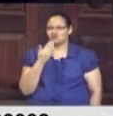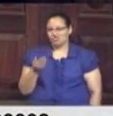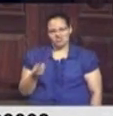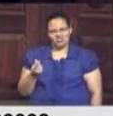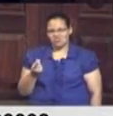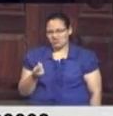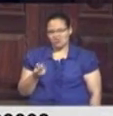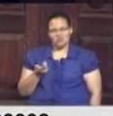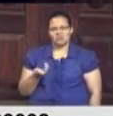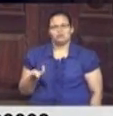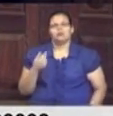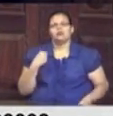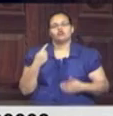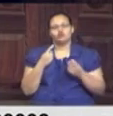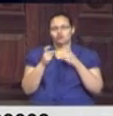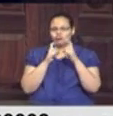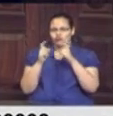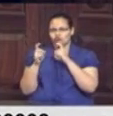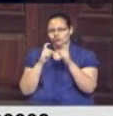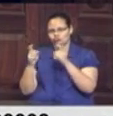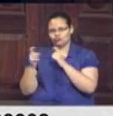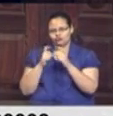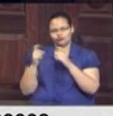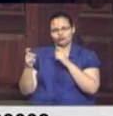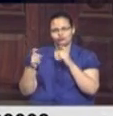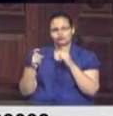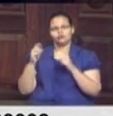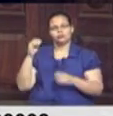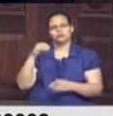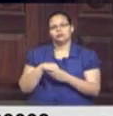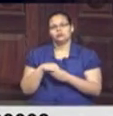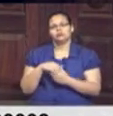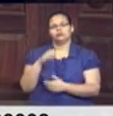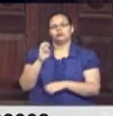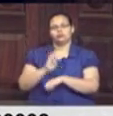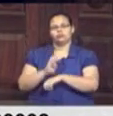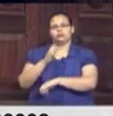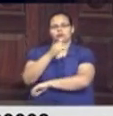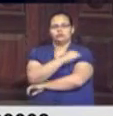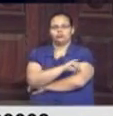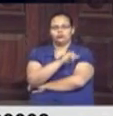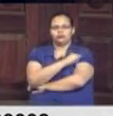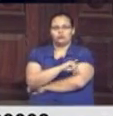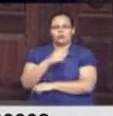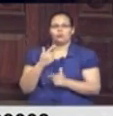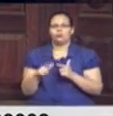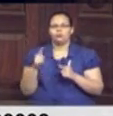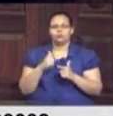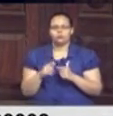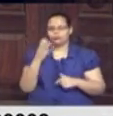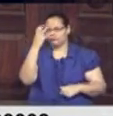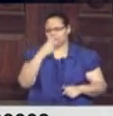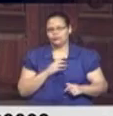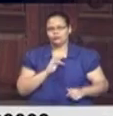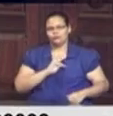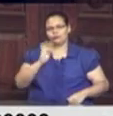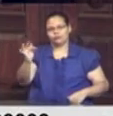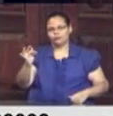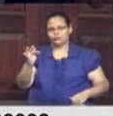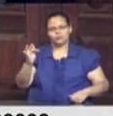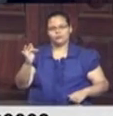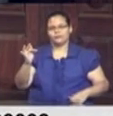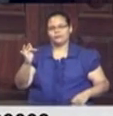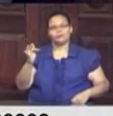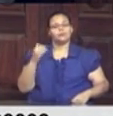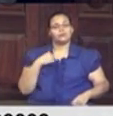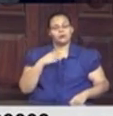discutir nenhuma medida aqui dentro do Estado do Rio de Janeiro se o problema só se agravará no futuro. Não adianta resolver